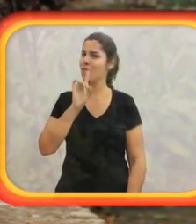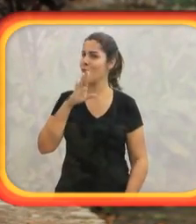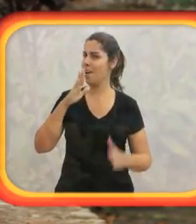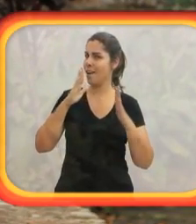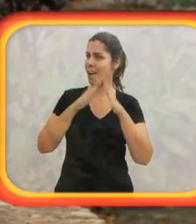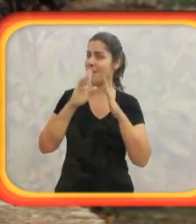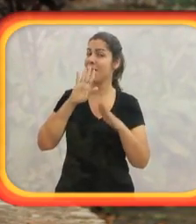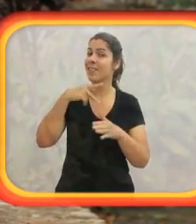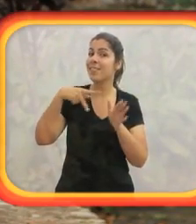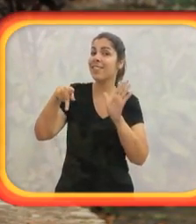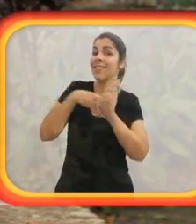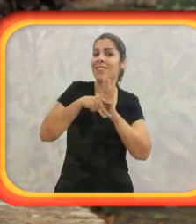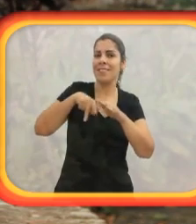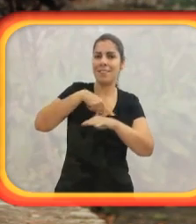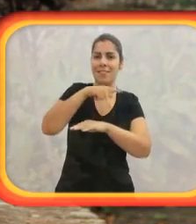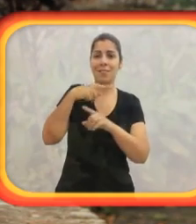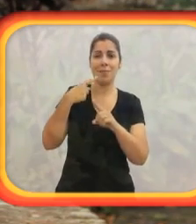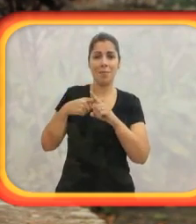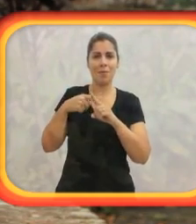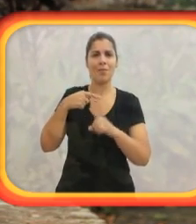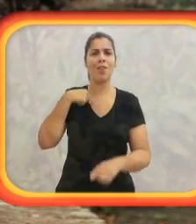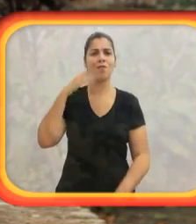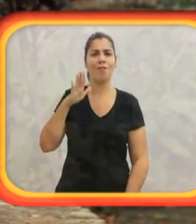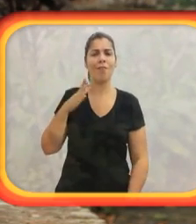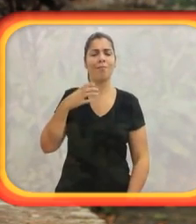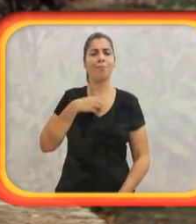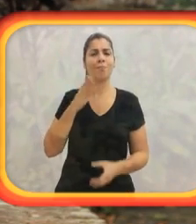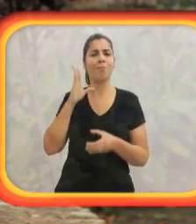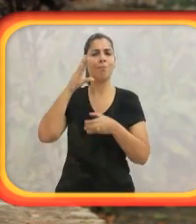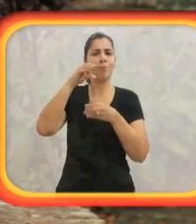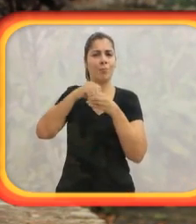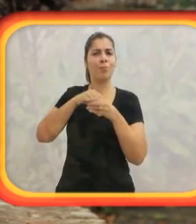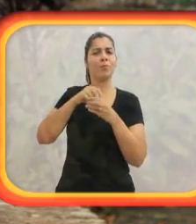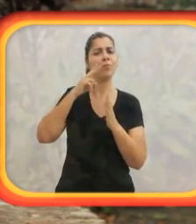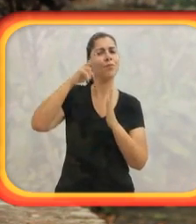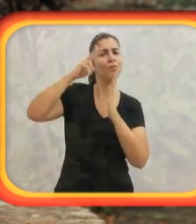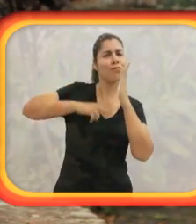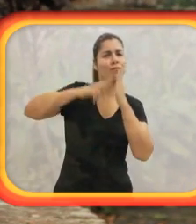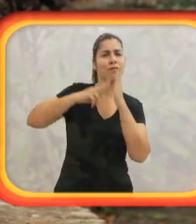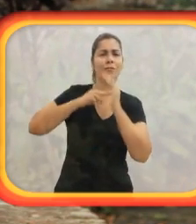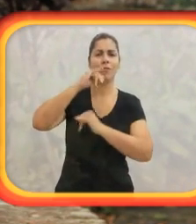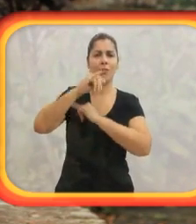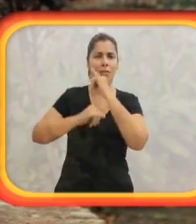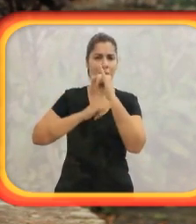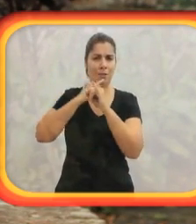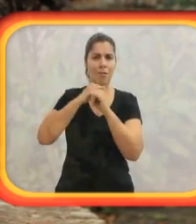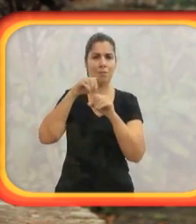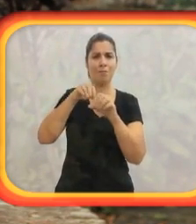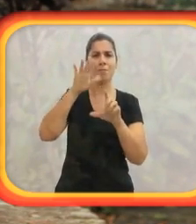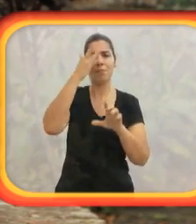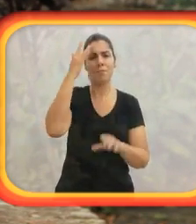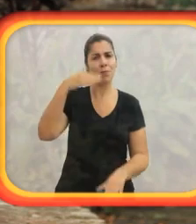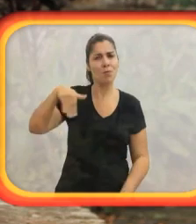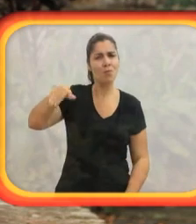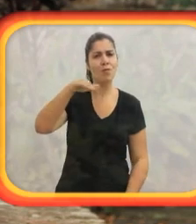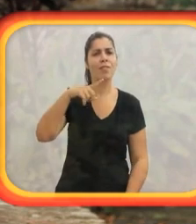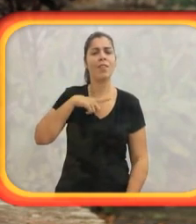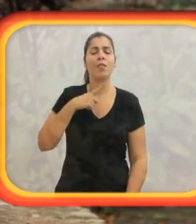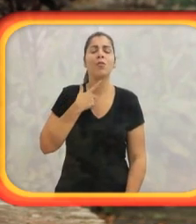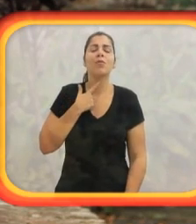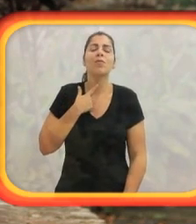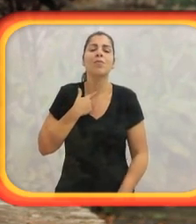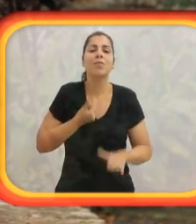vontade de sair, não só da sua casa, mas também do seu país. Porque eu já